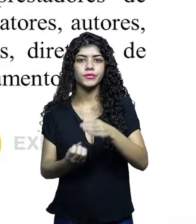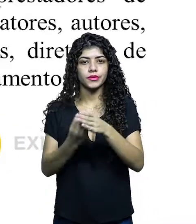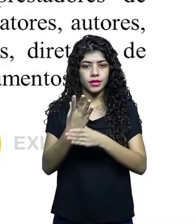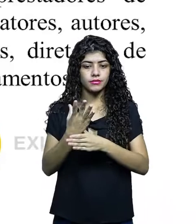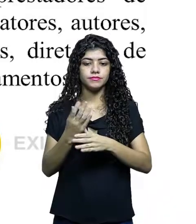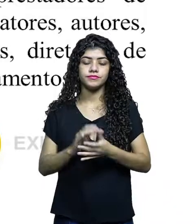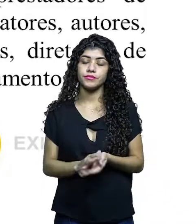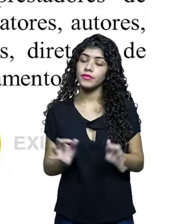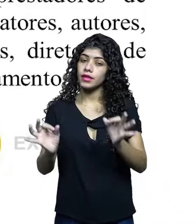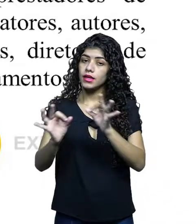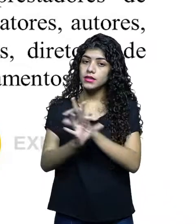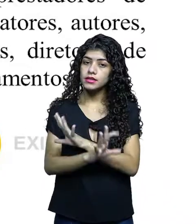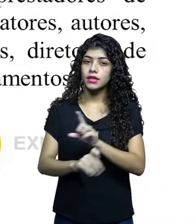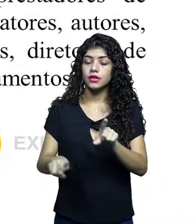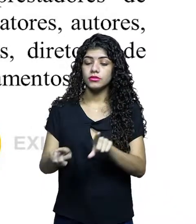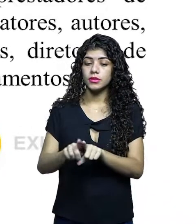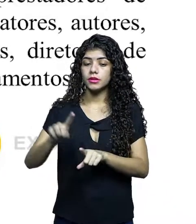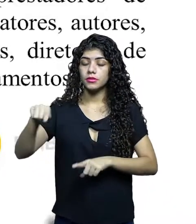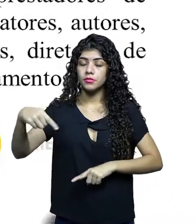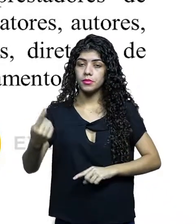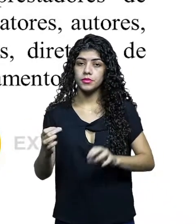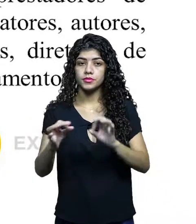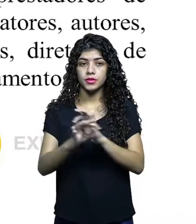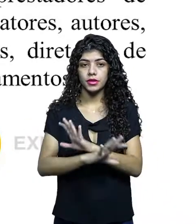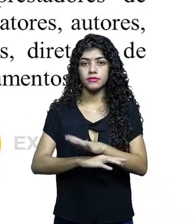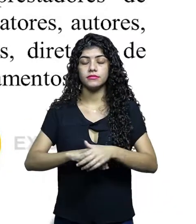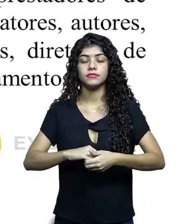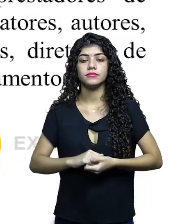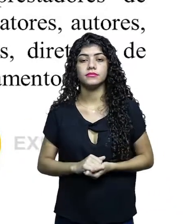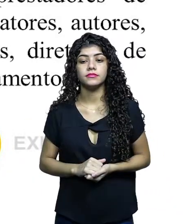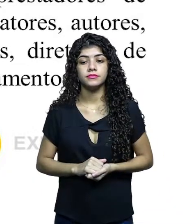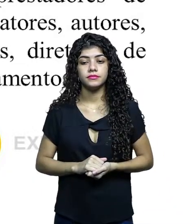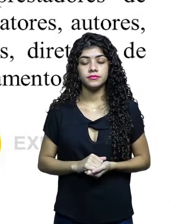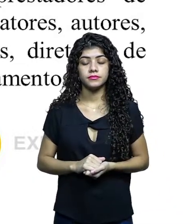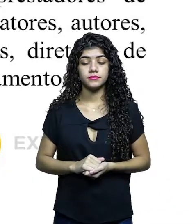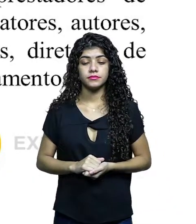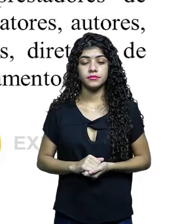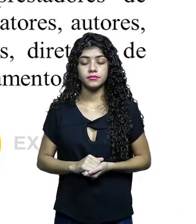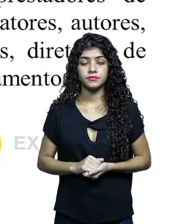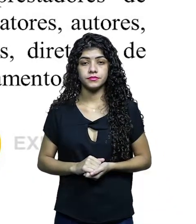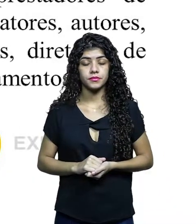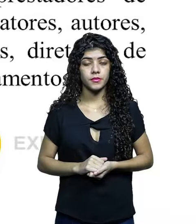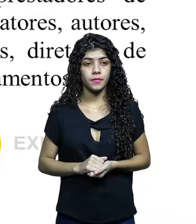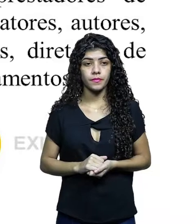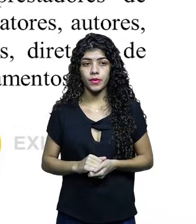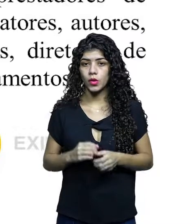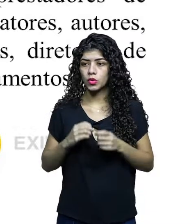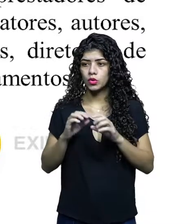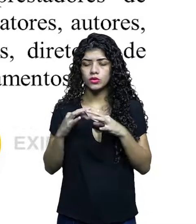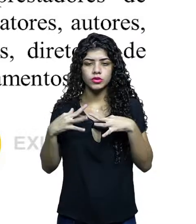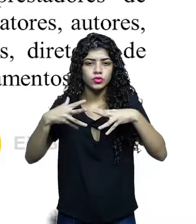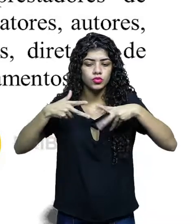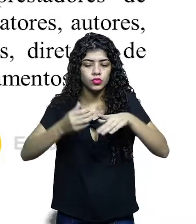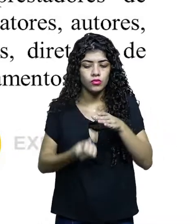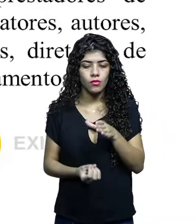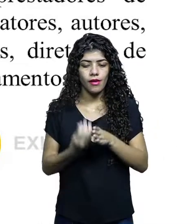-produção. Finalização e pós-produção, finalização das obras audiovisuais. É onde tudo nasce. É o